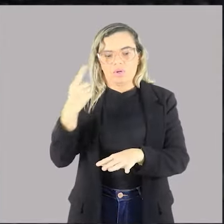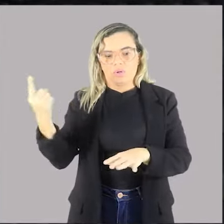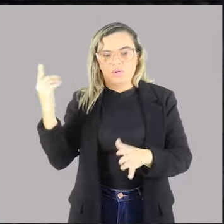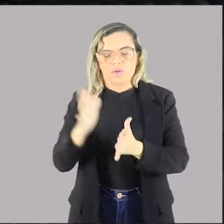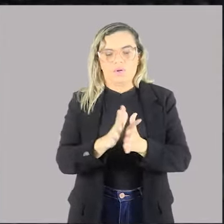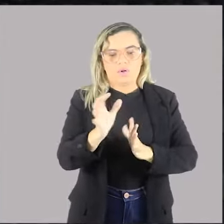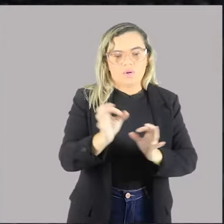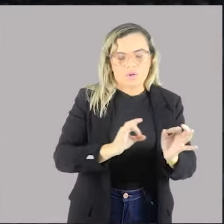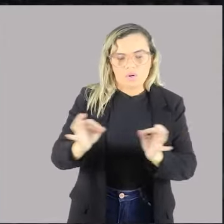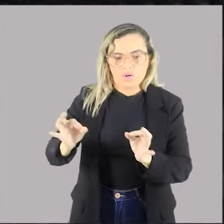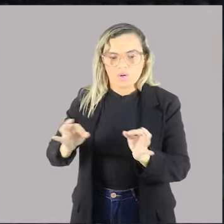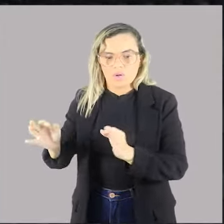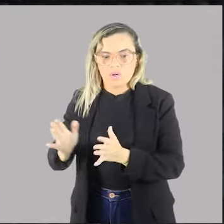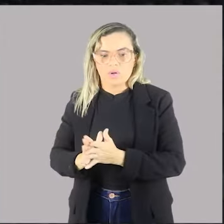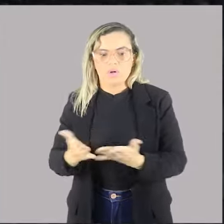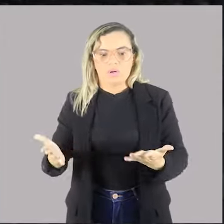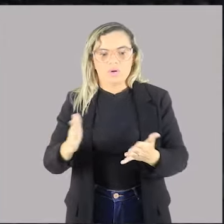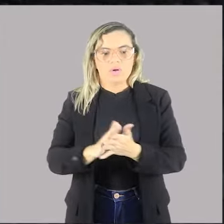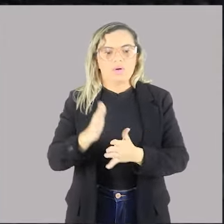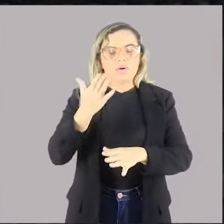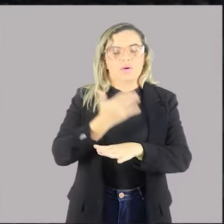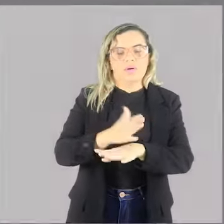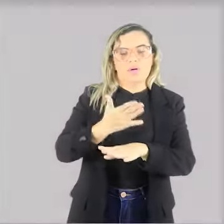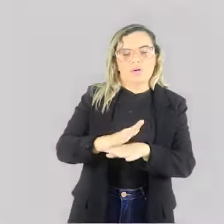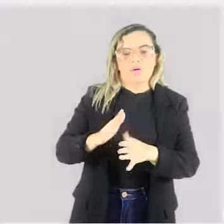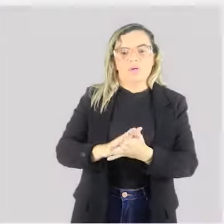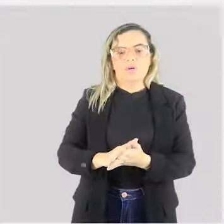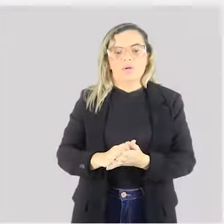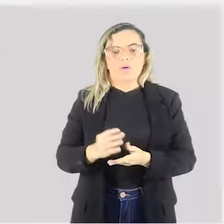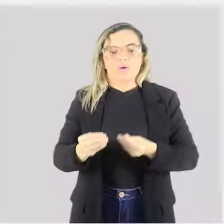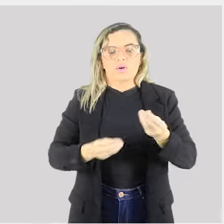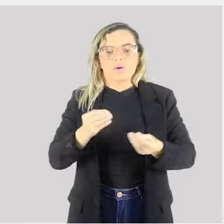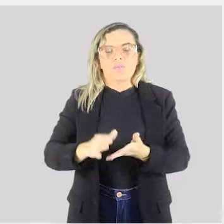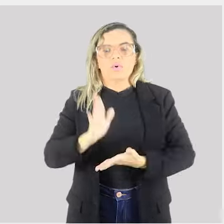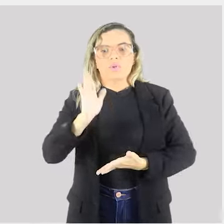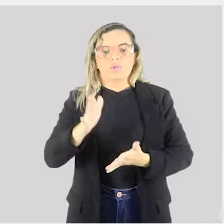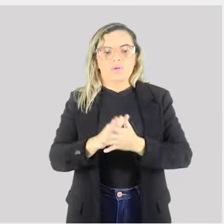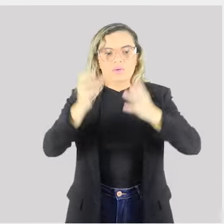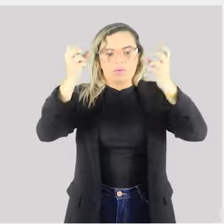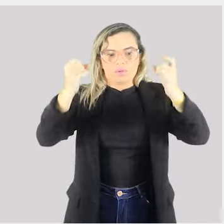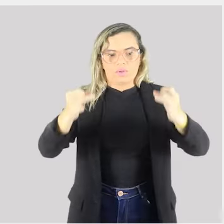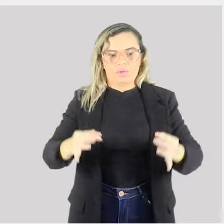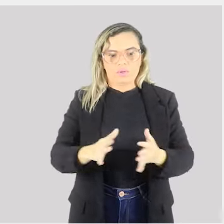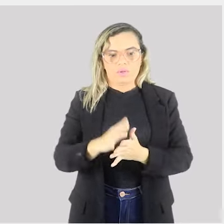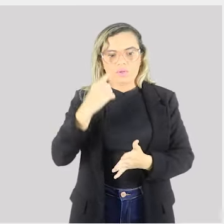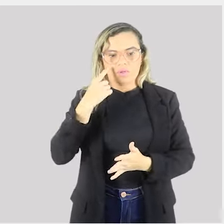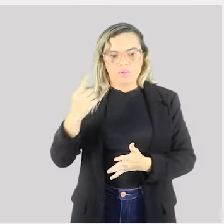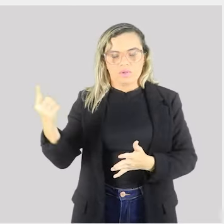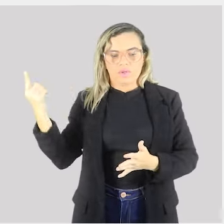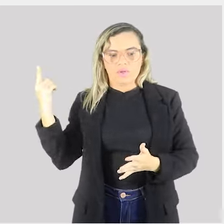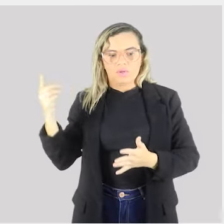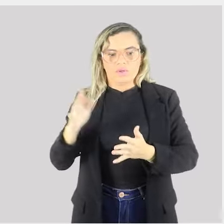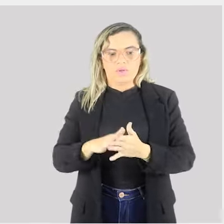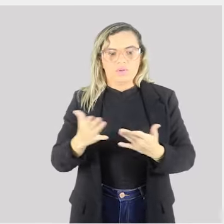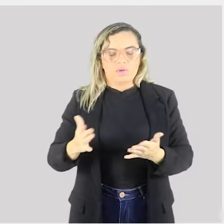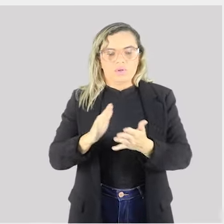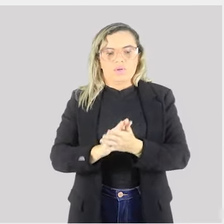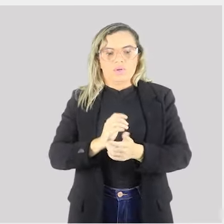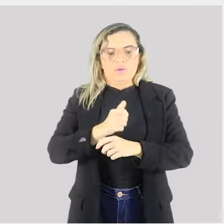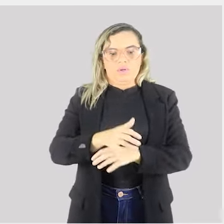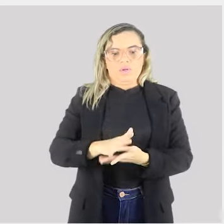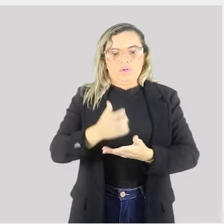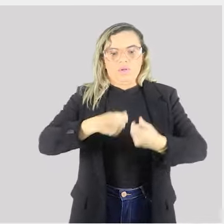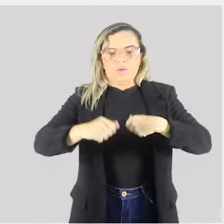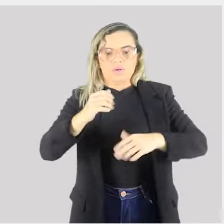organização e funcionamento, como nós já trabalhamos. Vamos às questões. Os agentes administrativos no Brasil